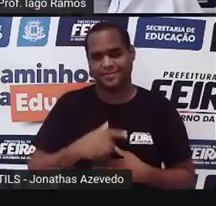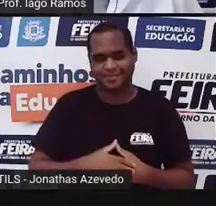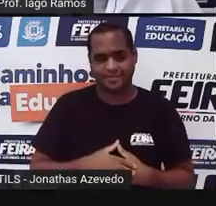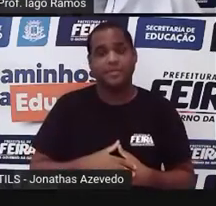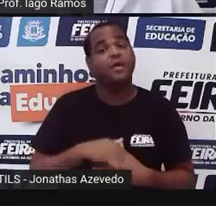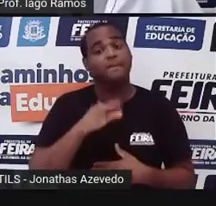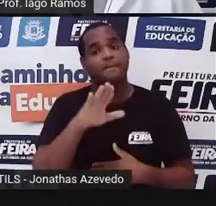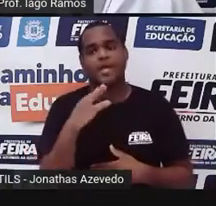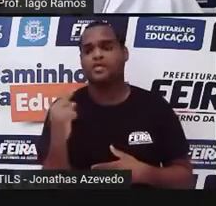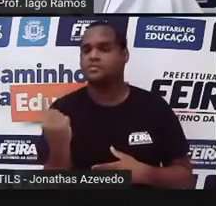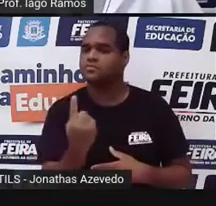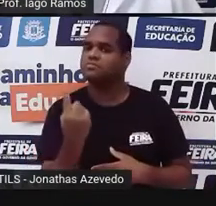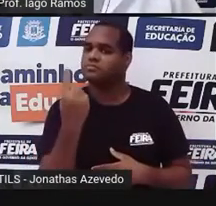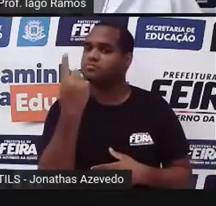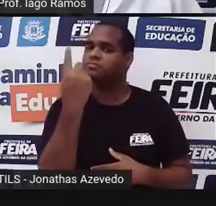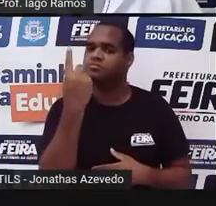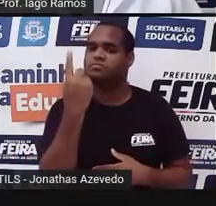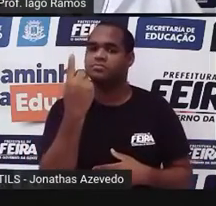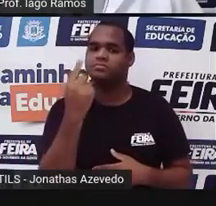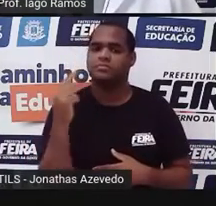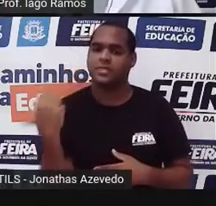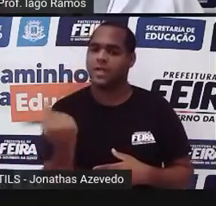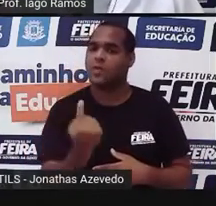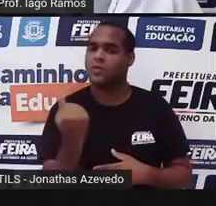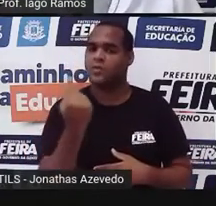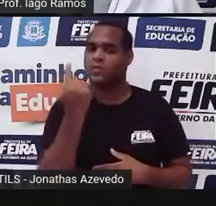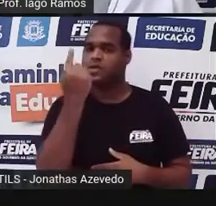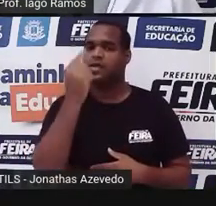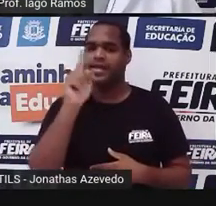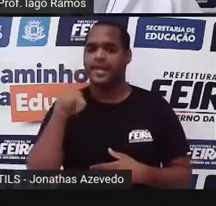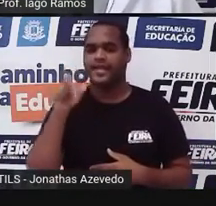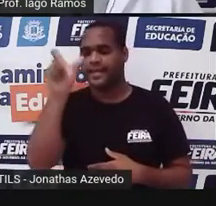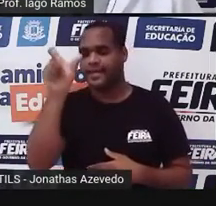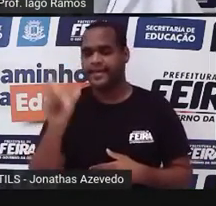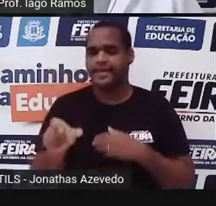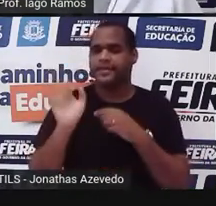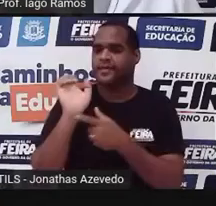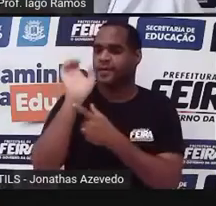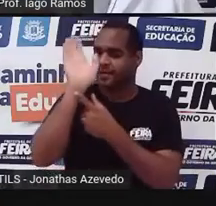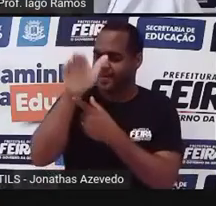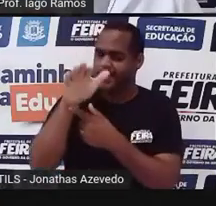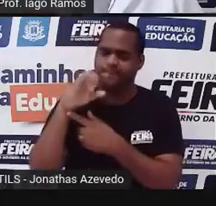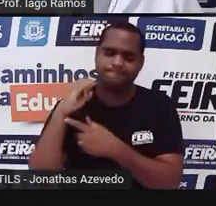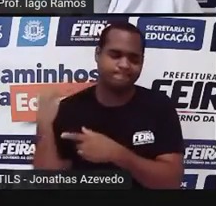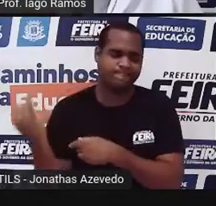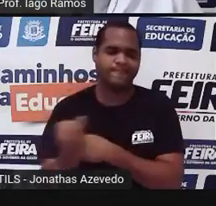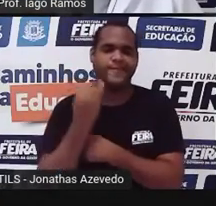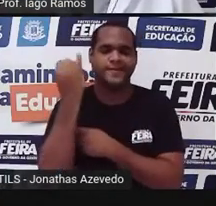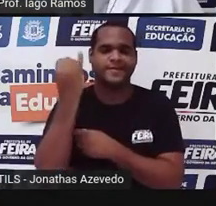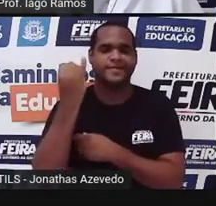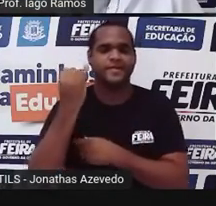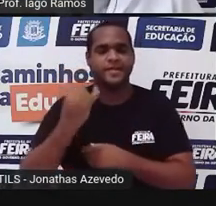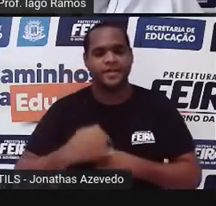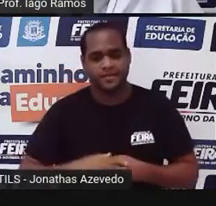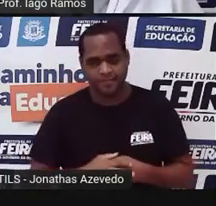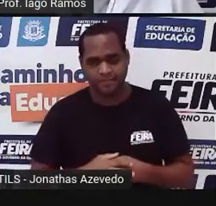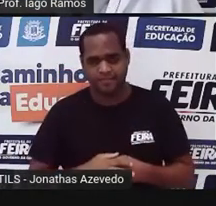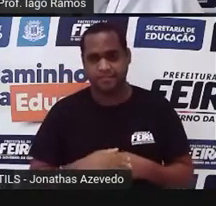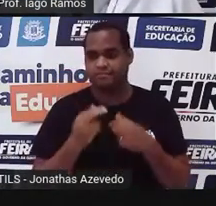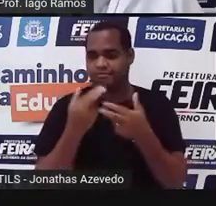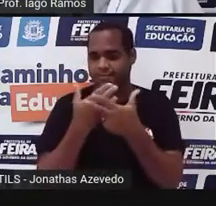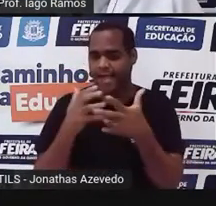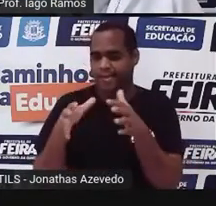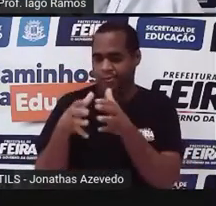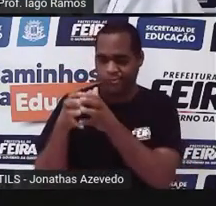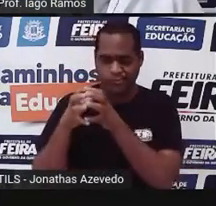altura dos jogadores ou jogadoras no time de basquete, isso é uma informação muito importante para as equipes,